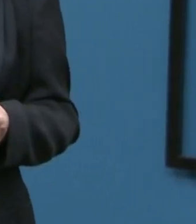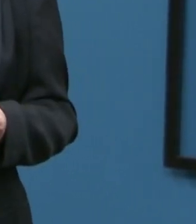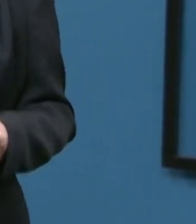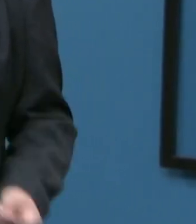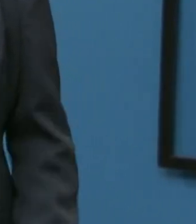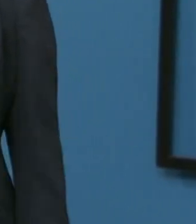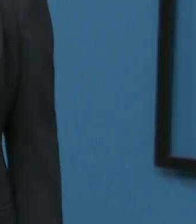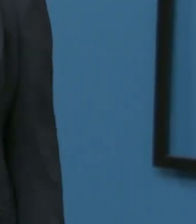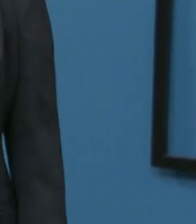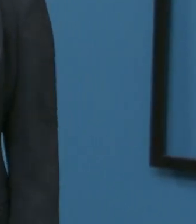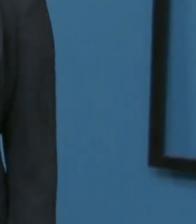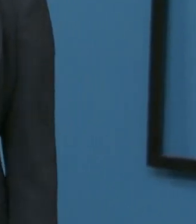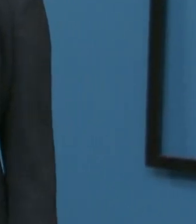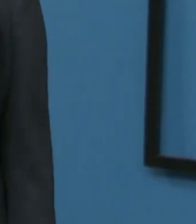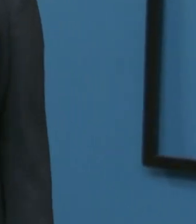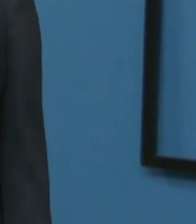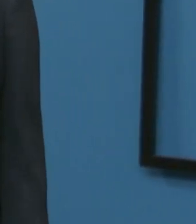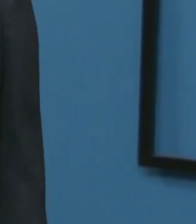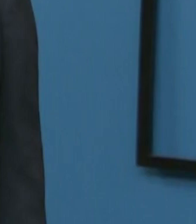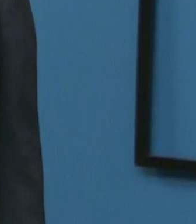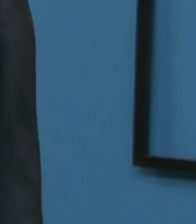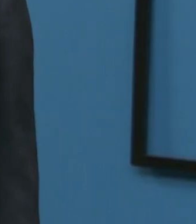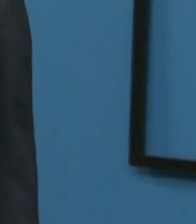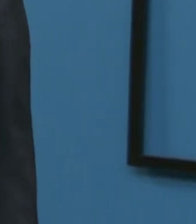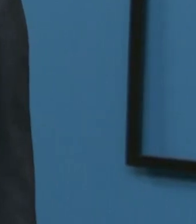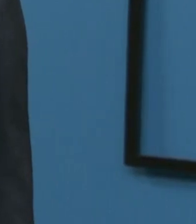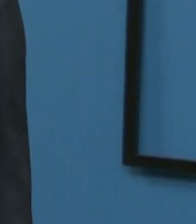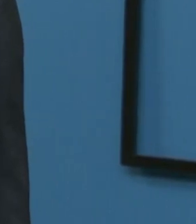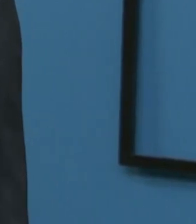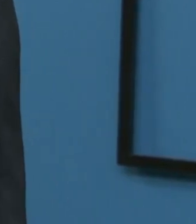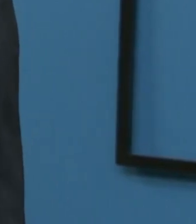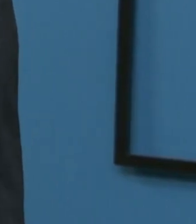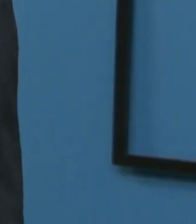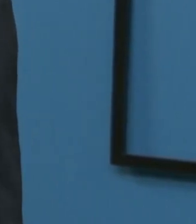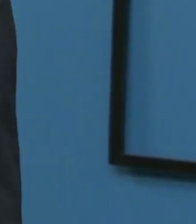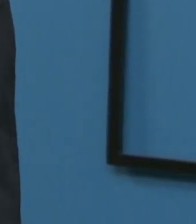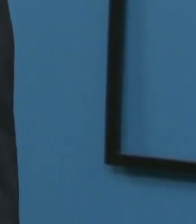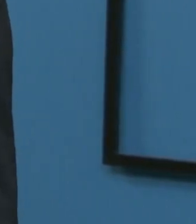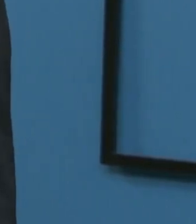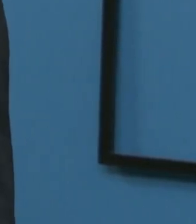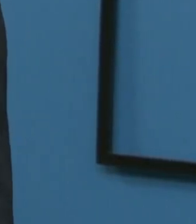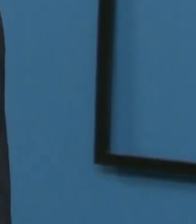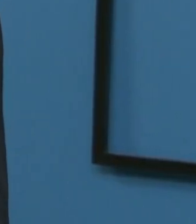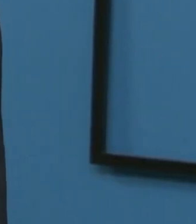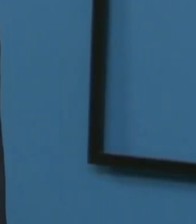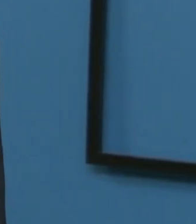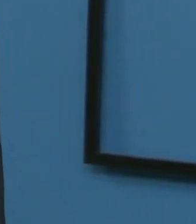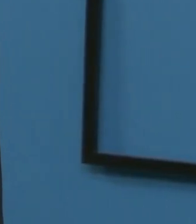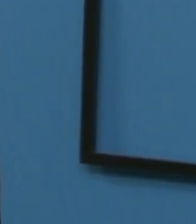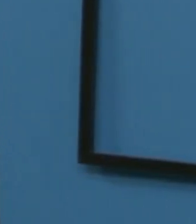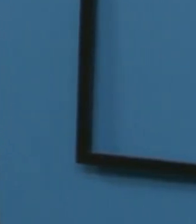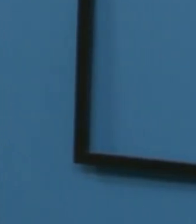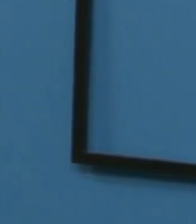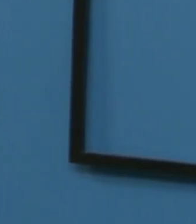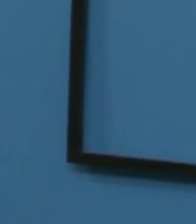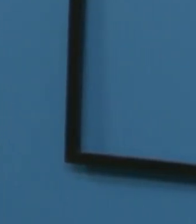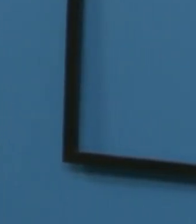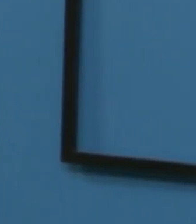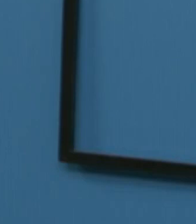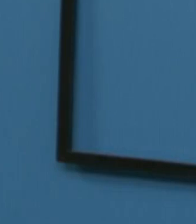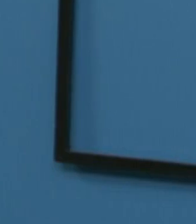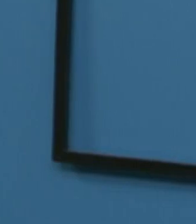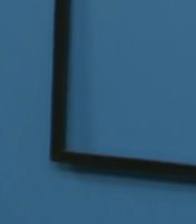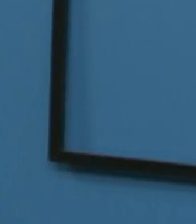vamos. O encontro é para debater, entre outros temas, censura prévia, sigilo da fonte, punibilidade dos ataques a